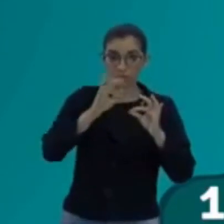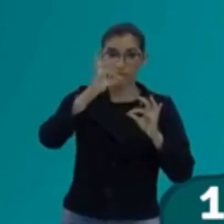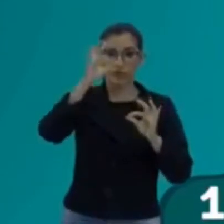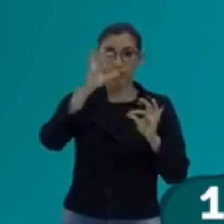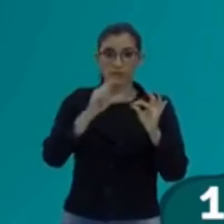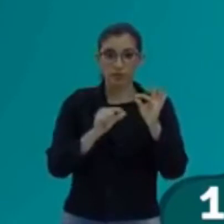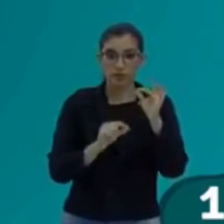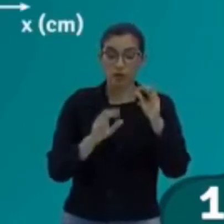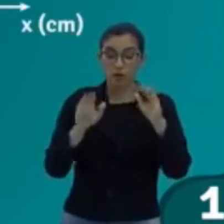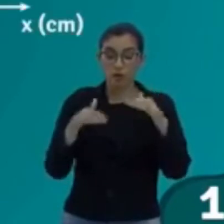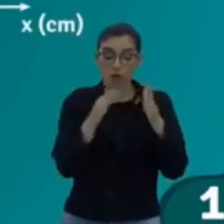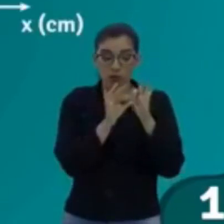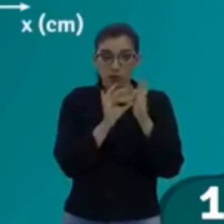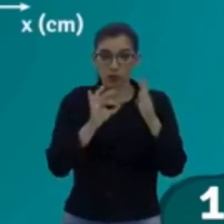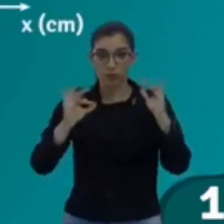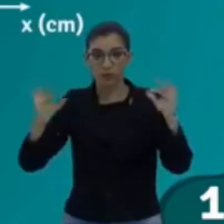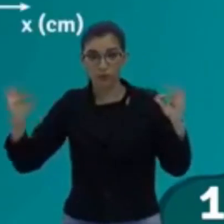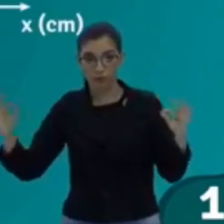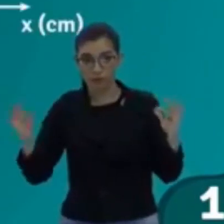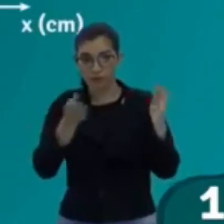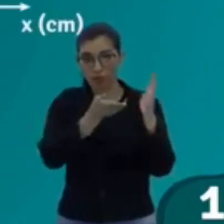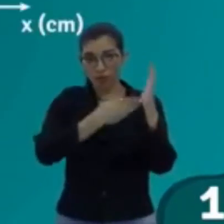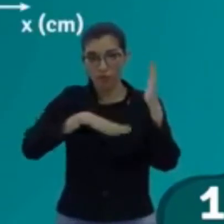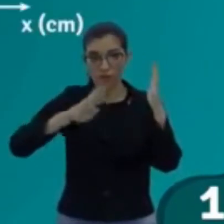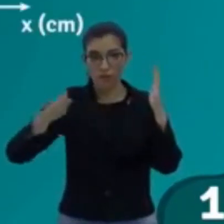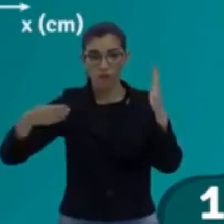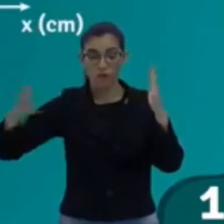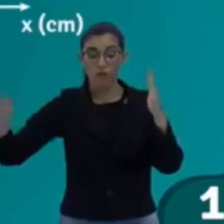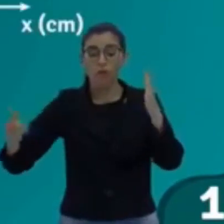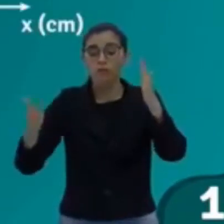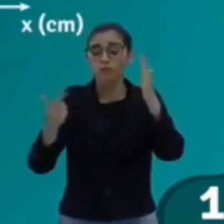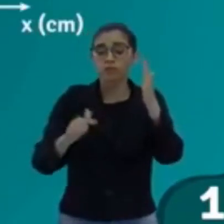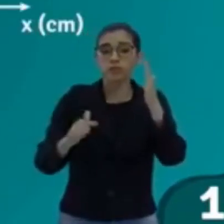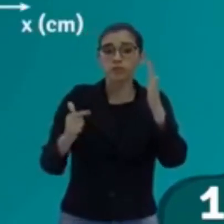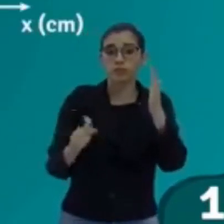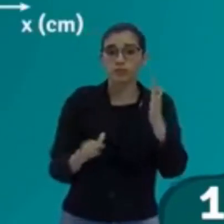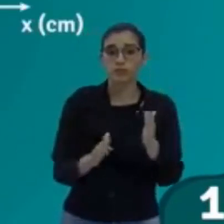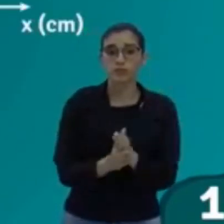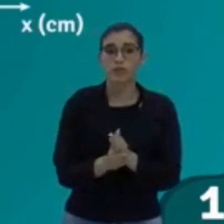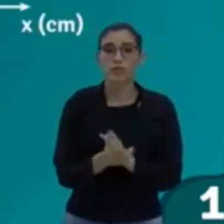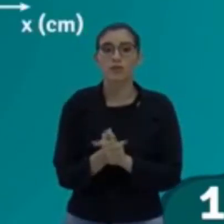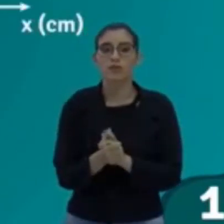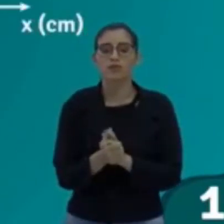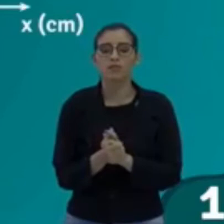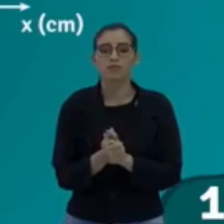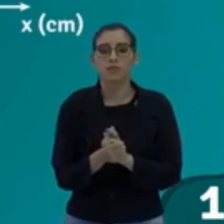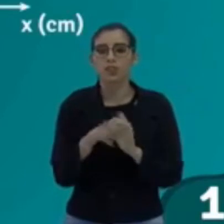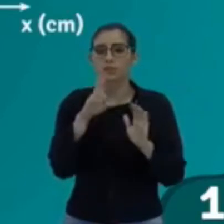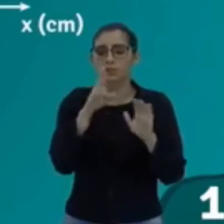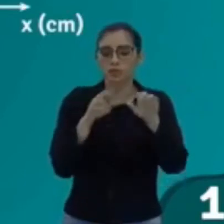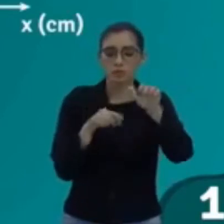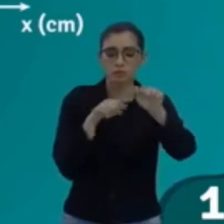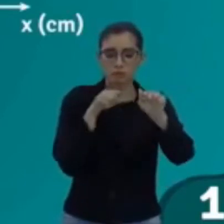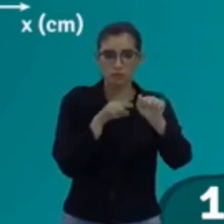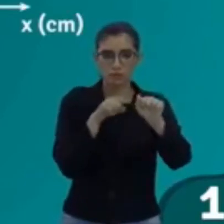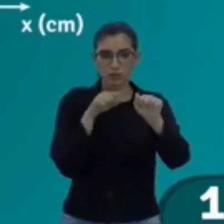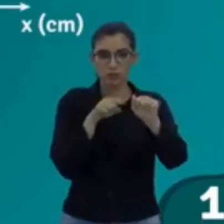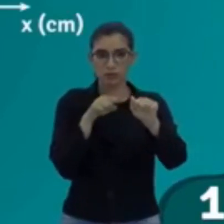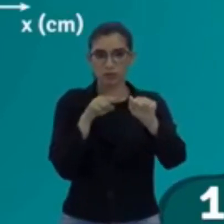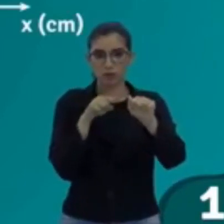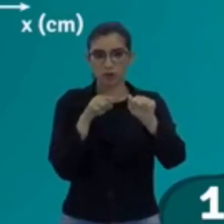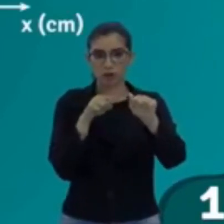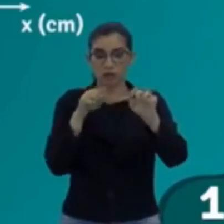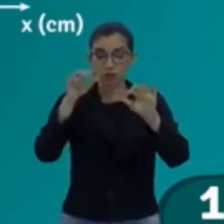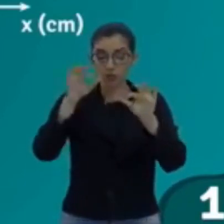E qual é a frequência? Então, coloca aqui. Qual é valor da amplitude? Filho, amplitude é o tamanho